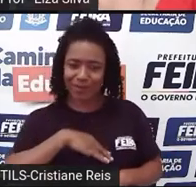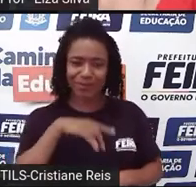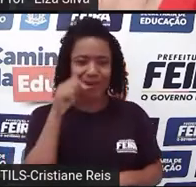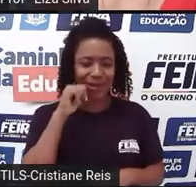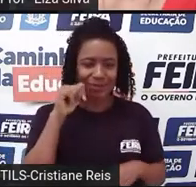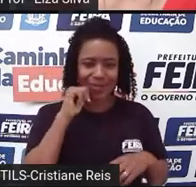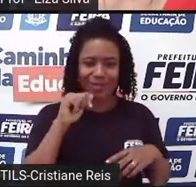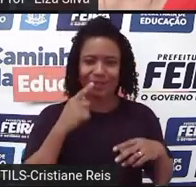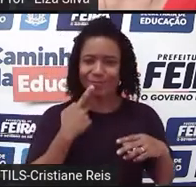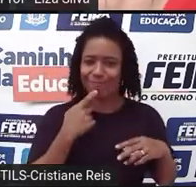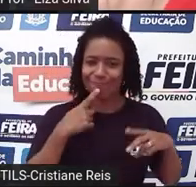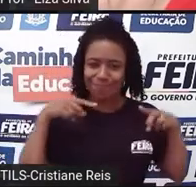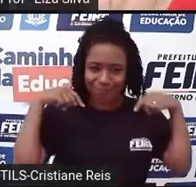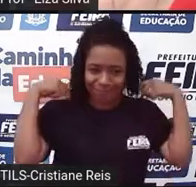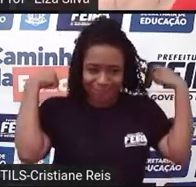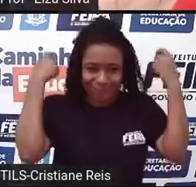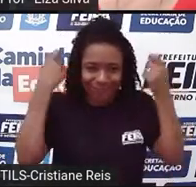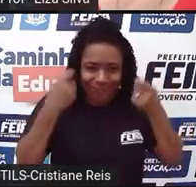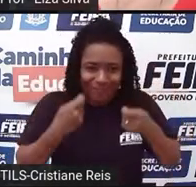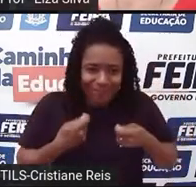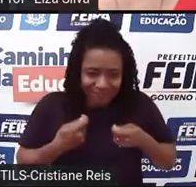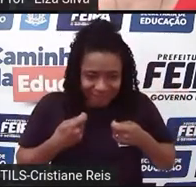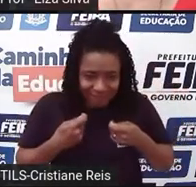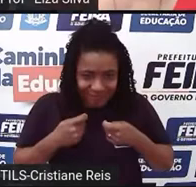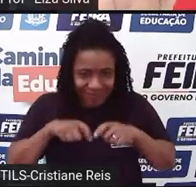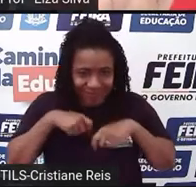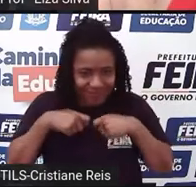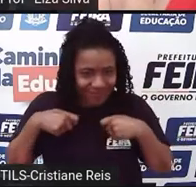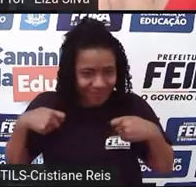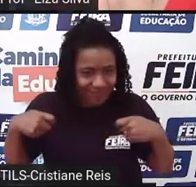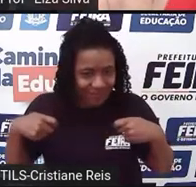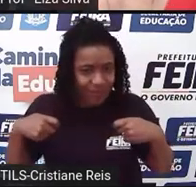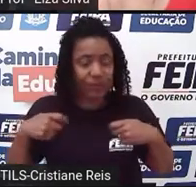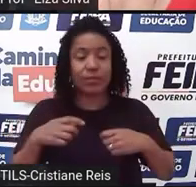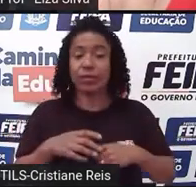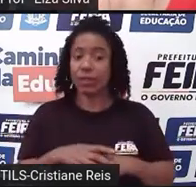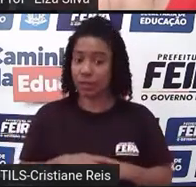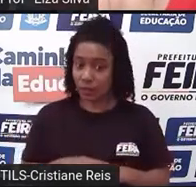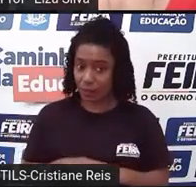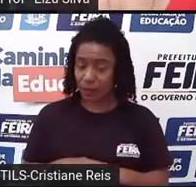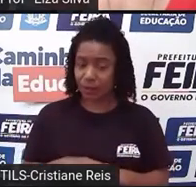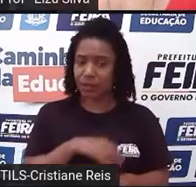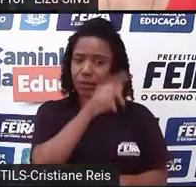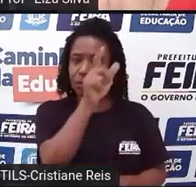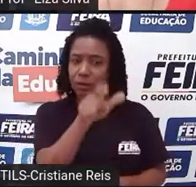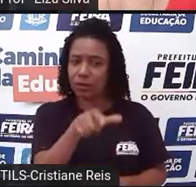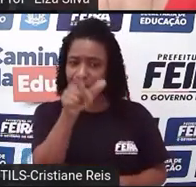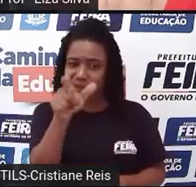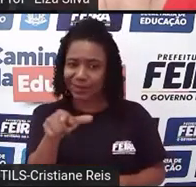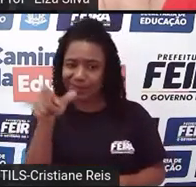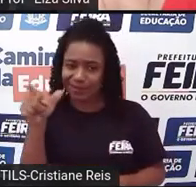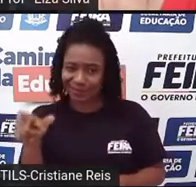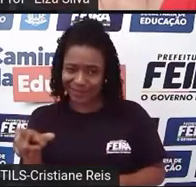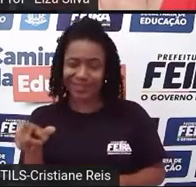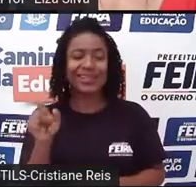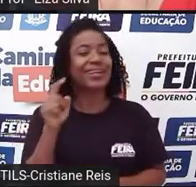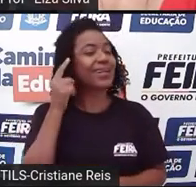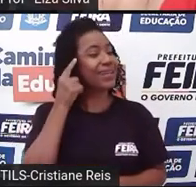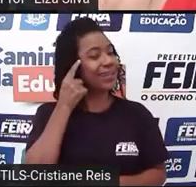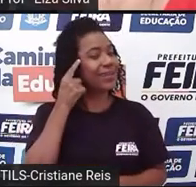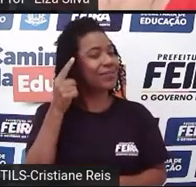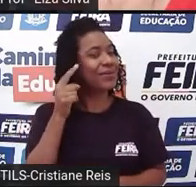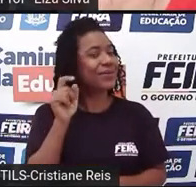capuz vermelho. E esses personagens nos lembram Little Red Riding Hood.